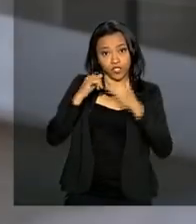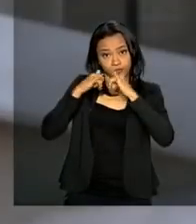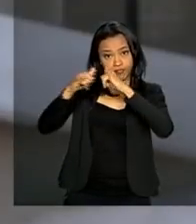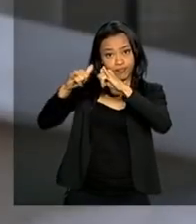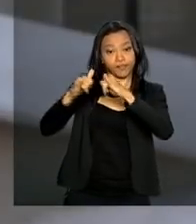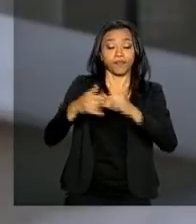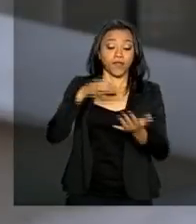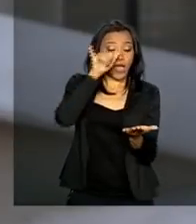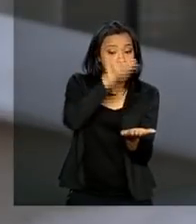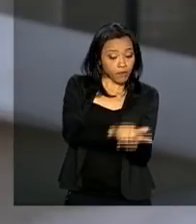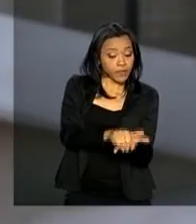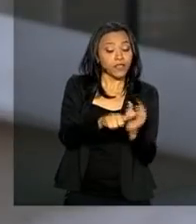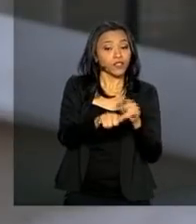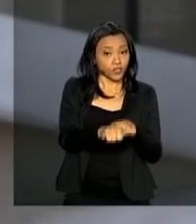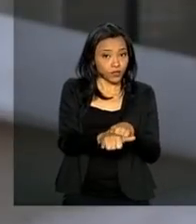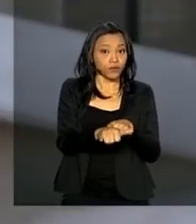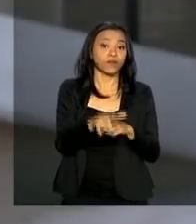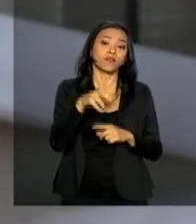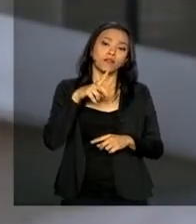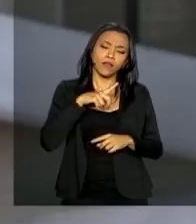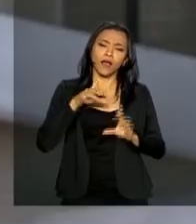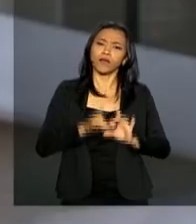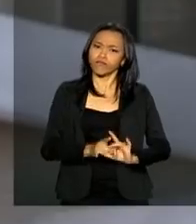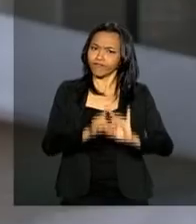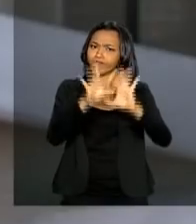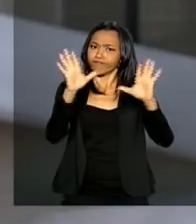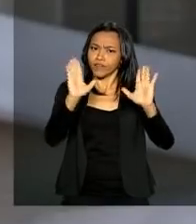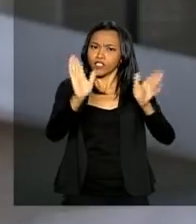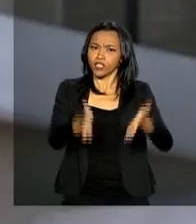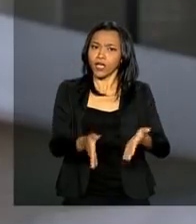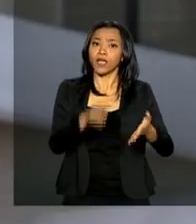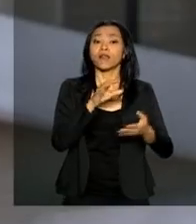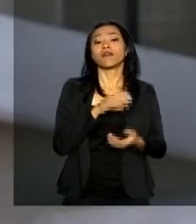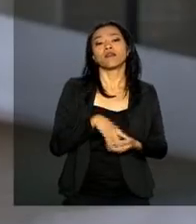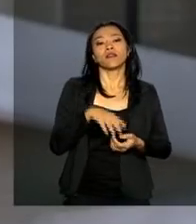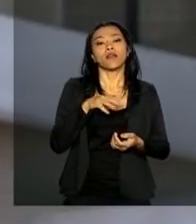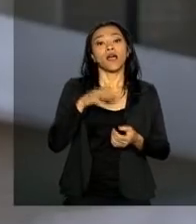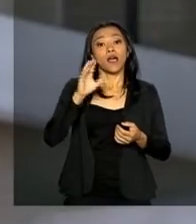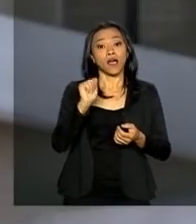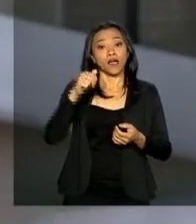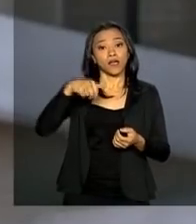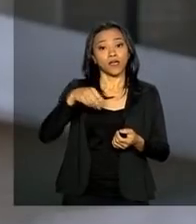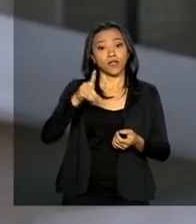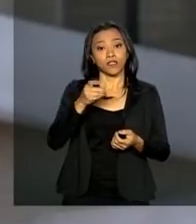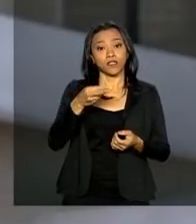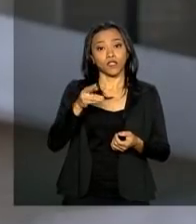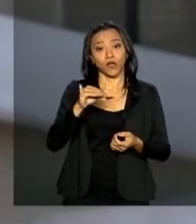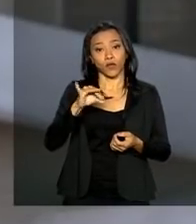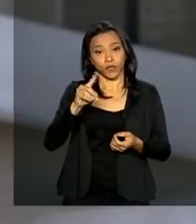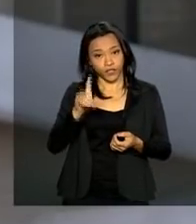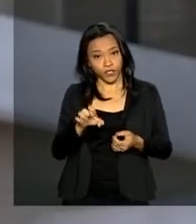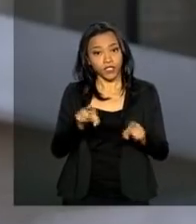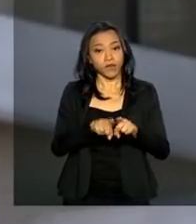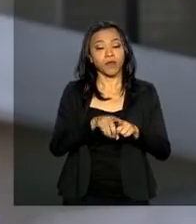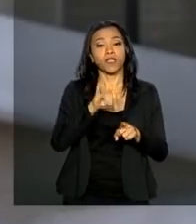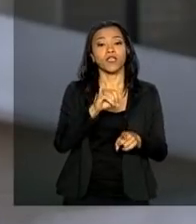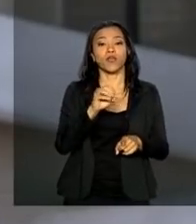aplicativo Aneel Consumidor está disponível para os sistemas operacionais Android e iOS.